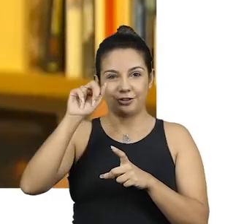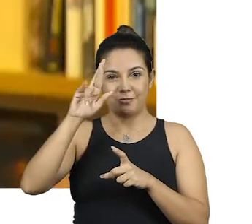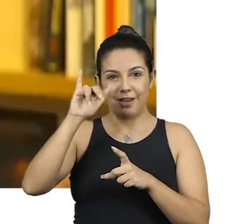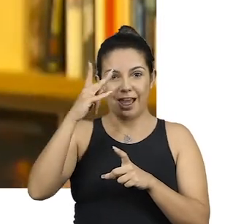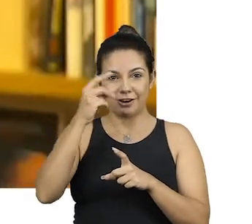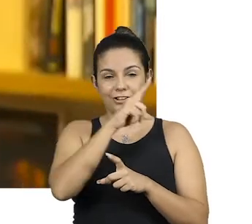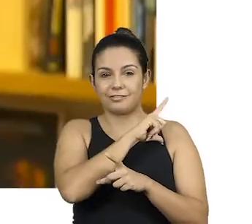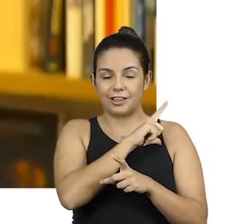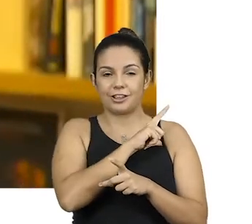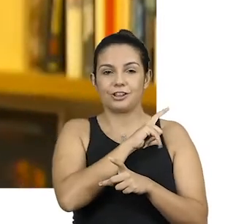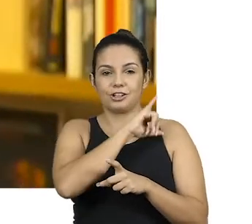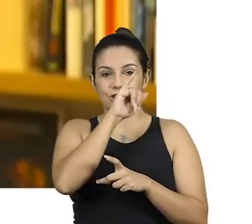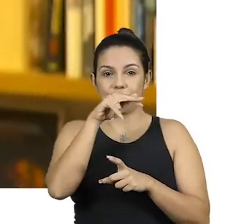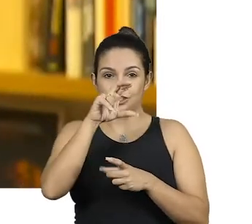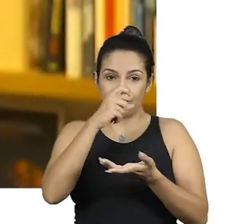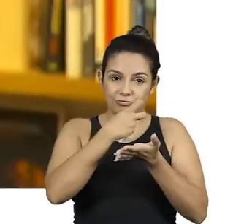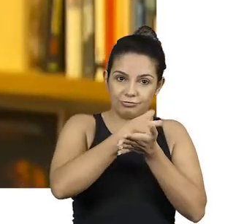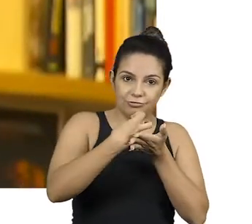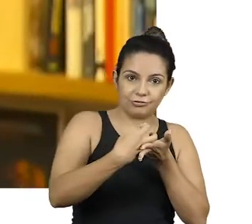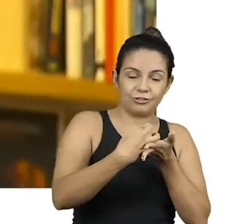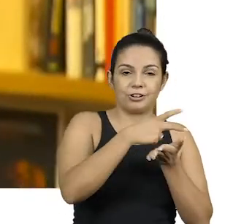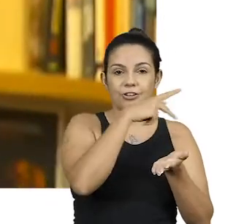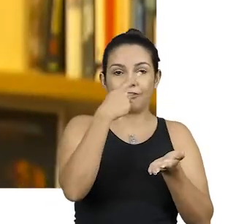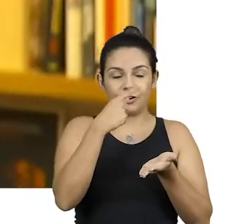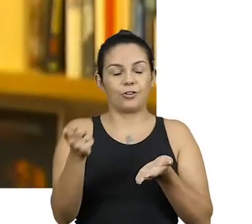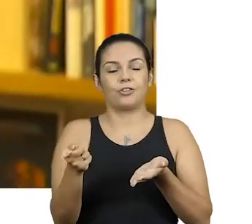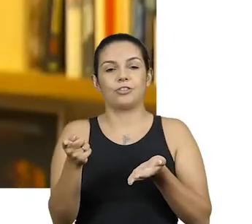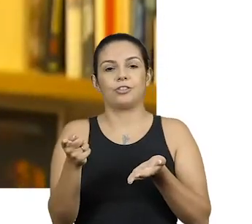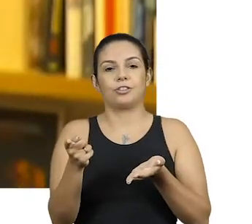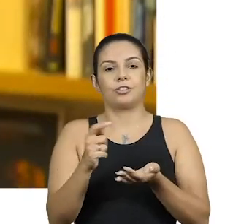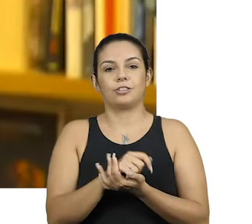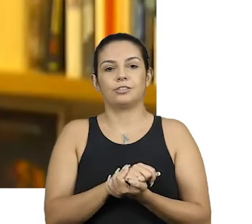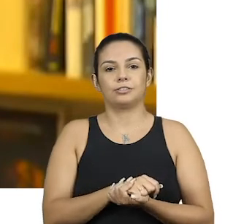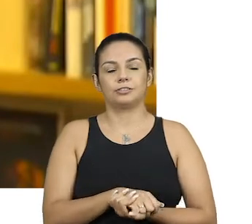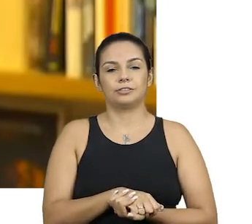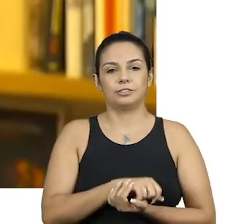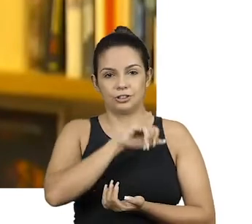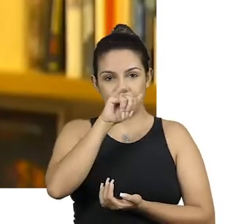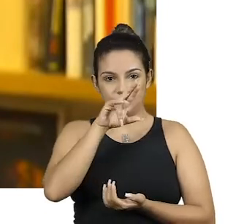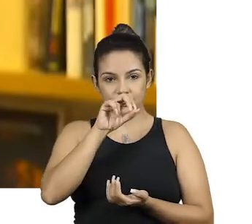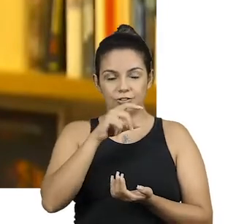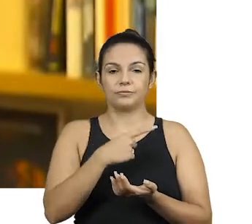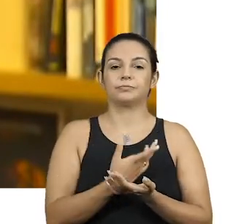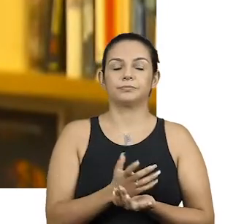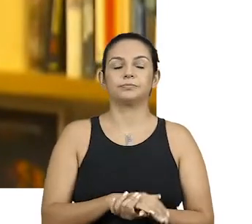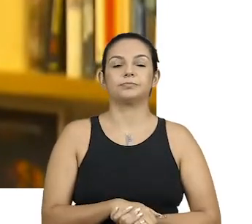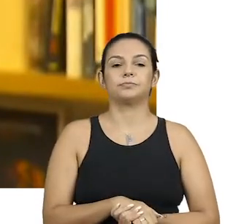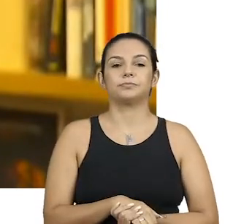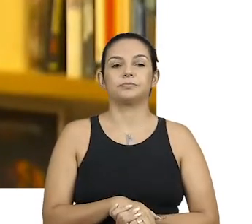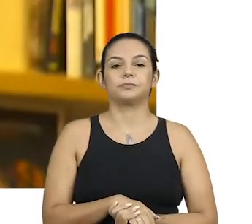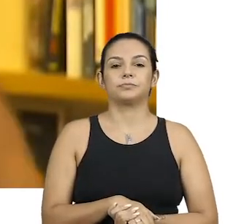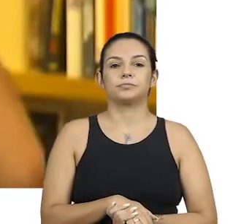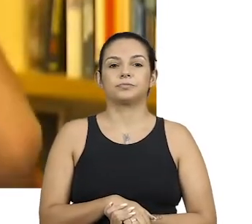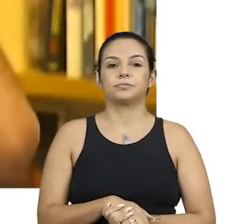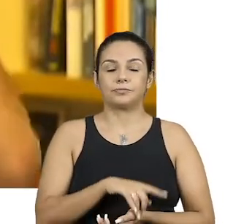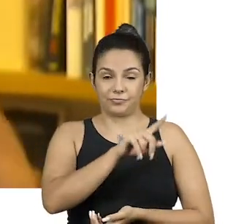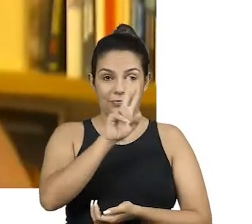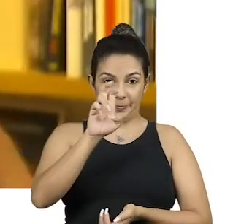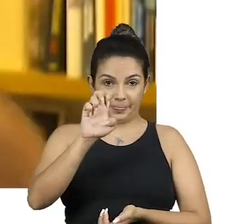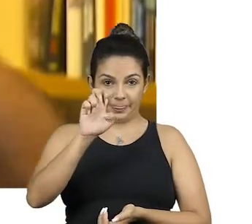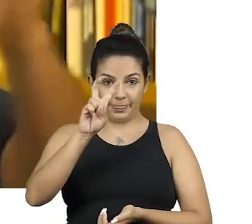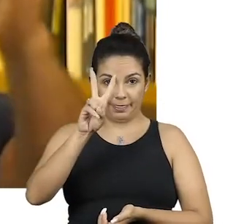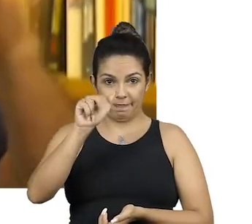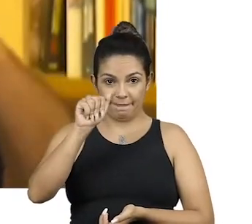Jânio tinha renunciado e ele falou para o Roberto Marinho. O Jânio renunciou. Enfim, o Evandro